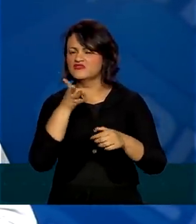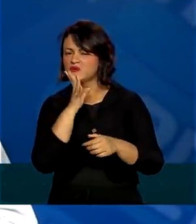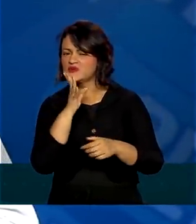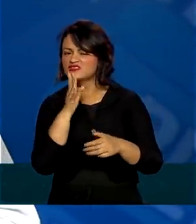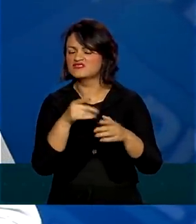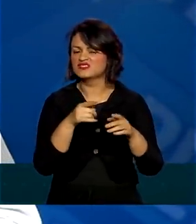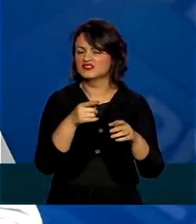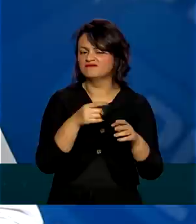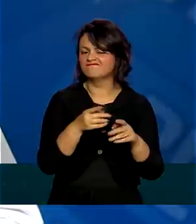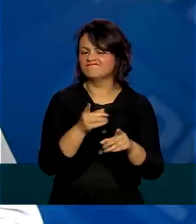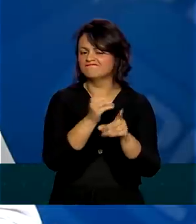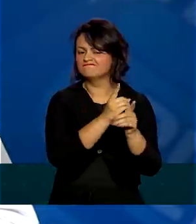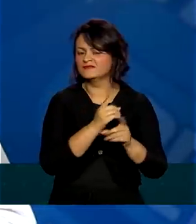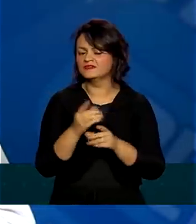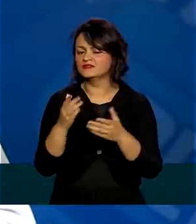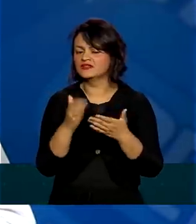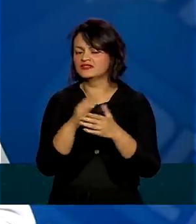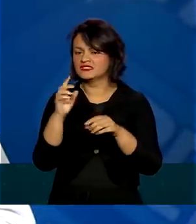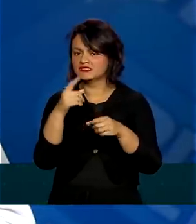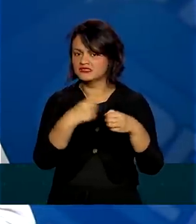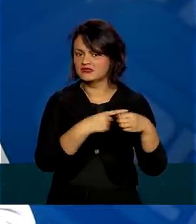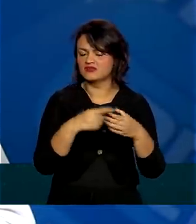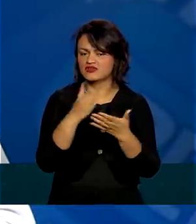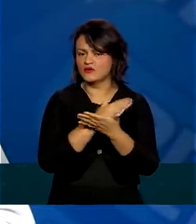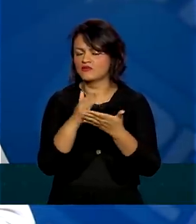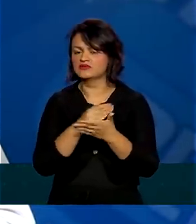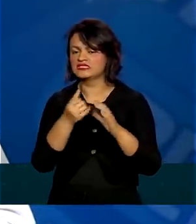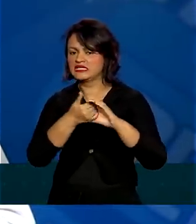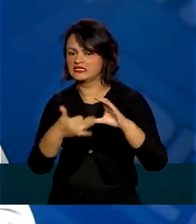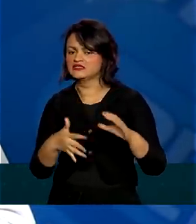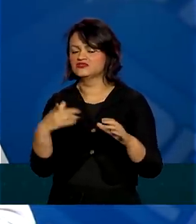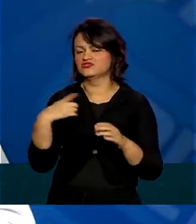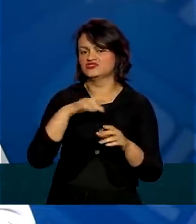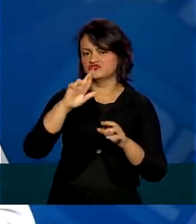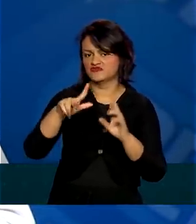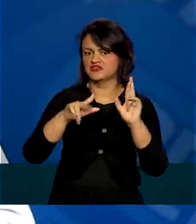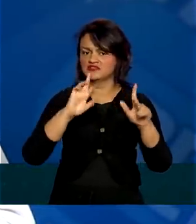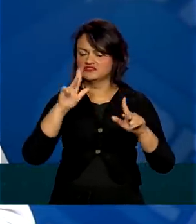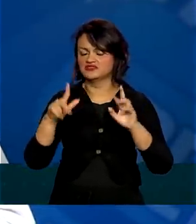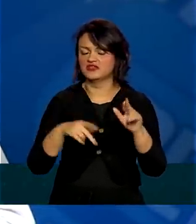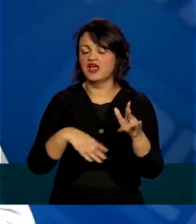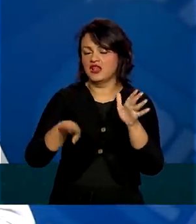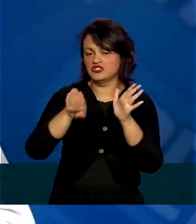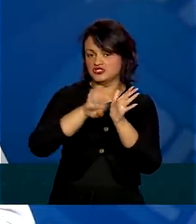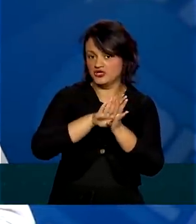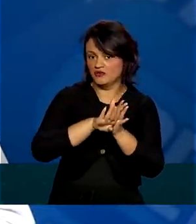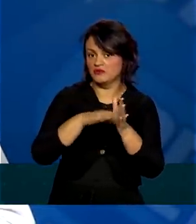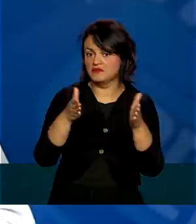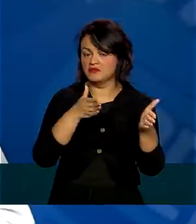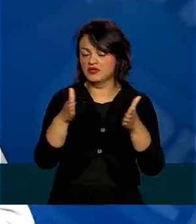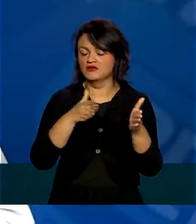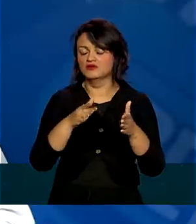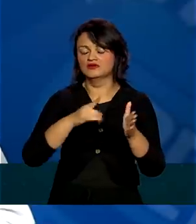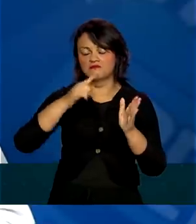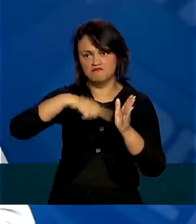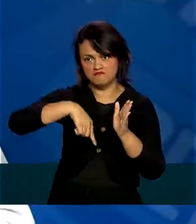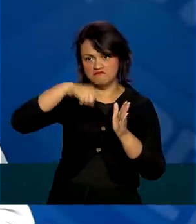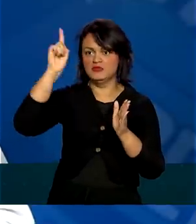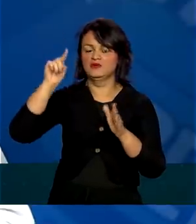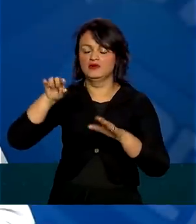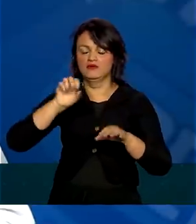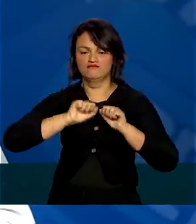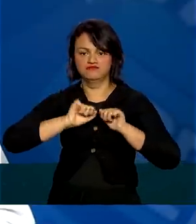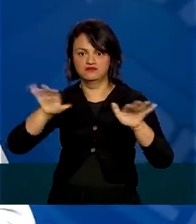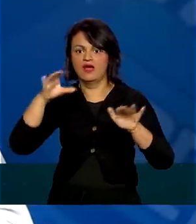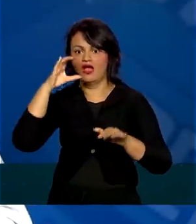território. Em algumas cidades, ela chegou com uma incidência, nós chegamos a fazer picos de transmissão